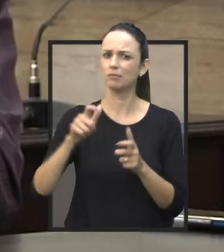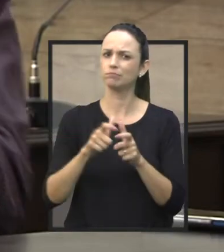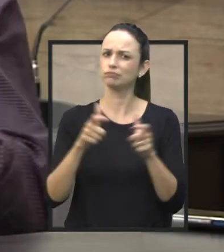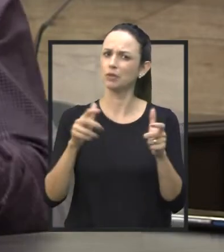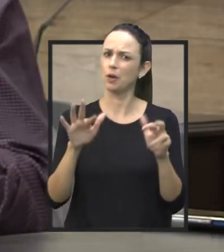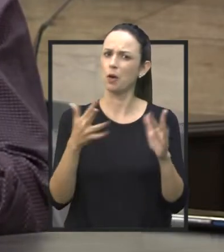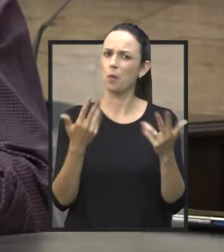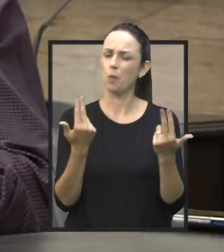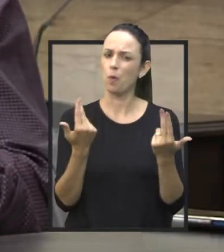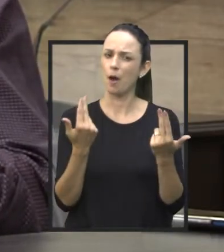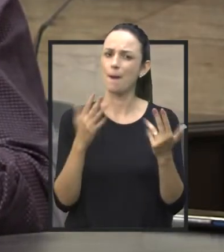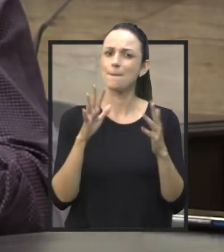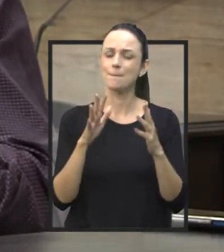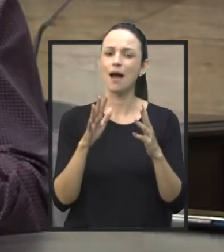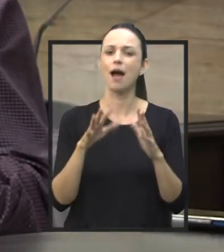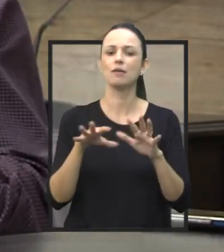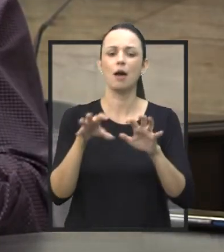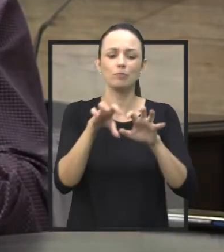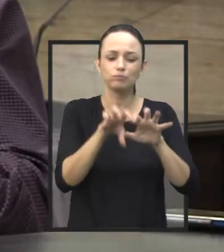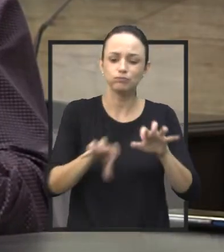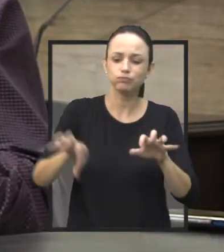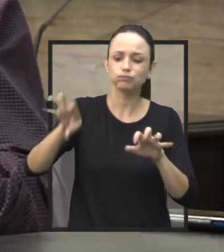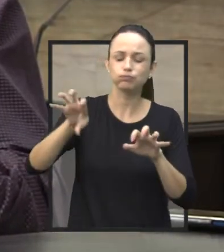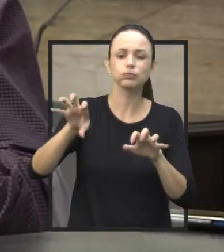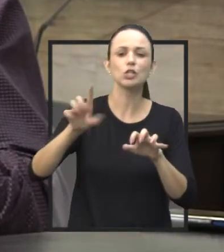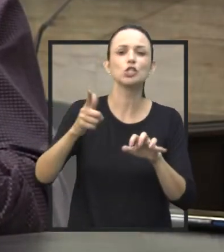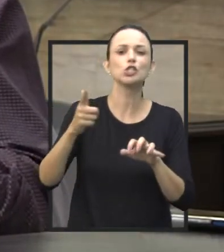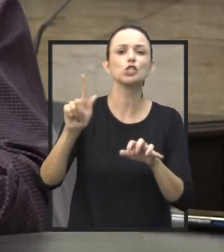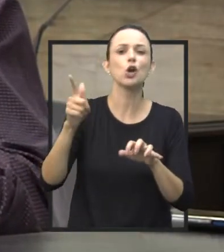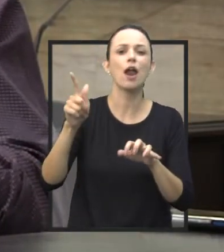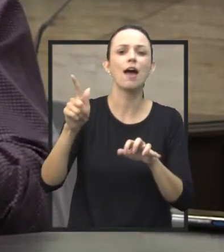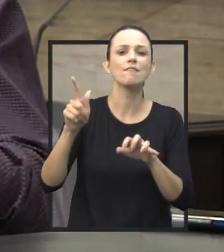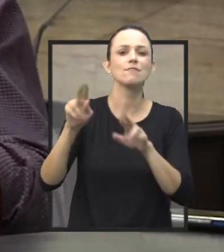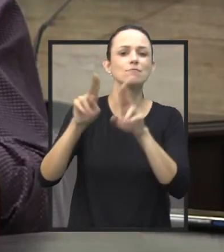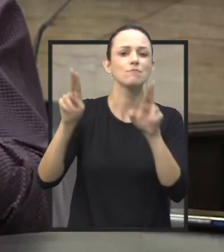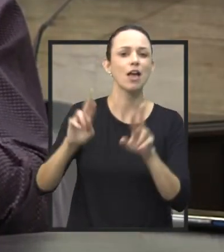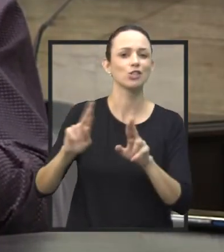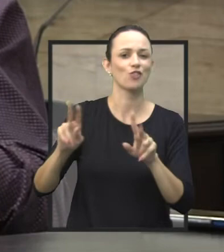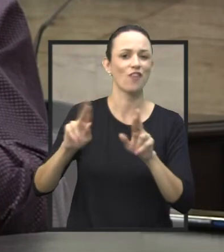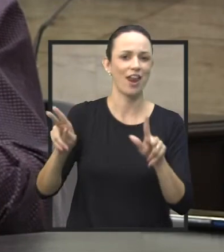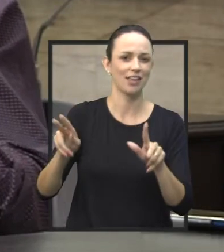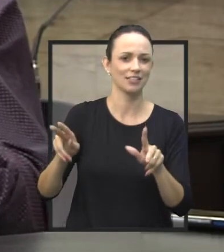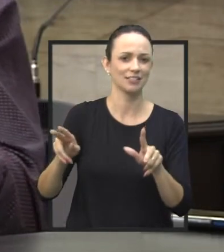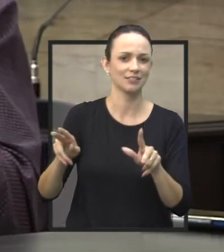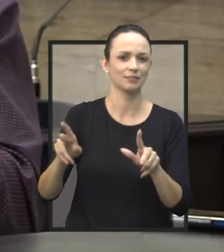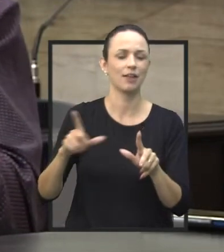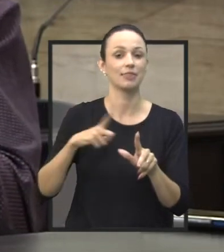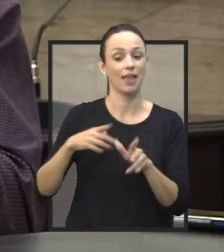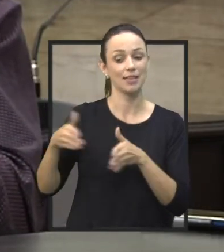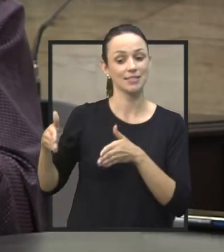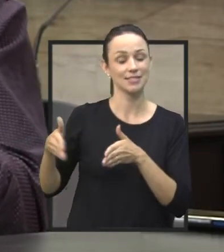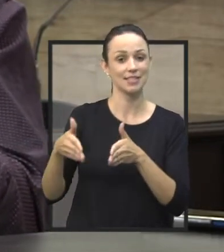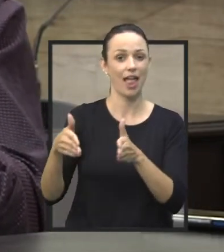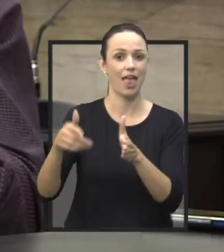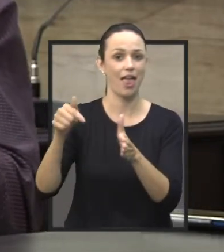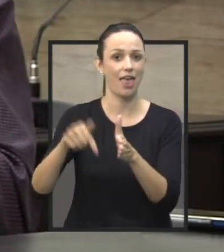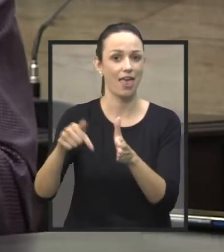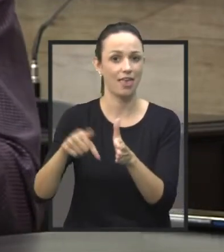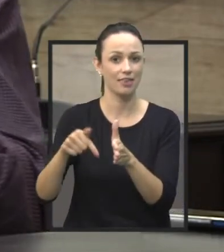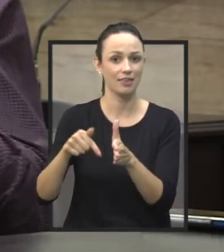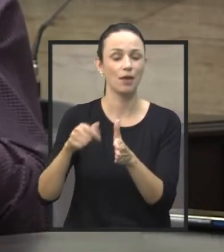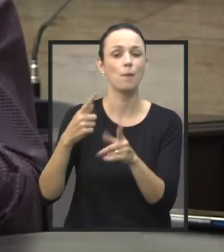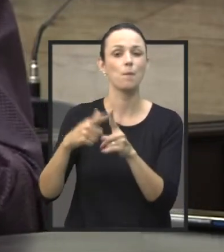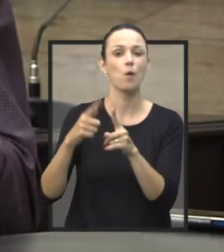só que a posição geográfica dela é um pouco diferente. Existe uma estrada que vem de